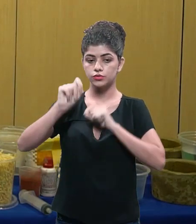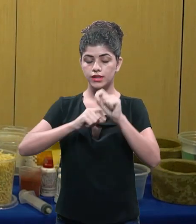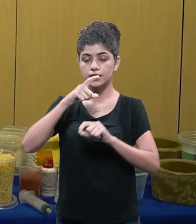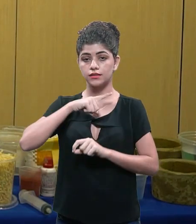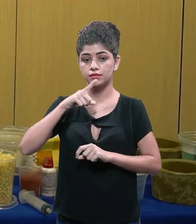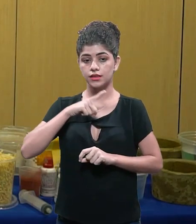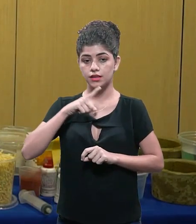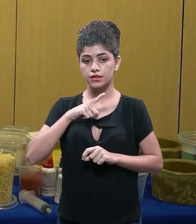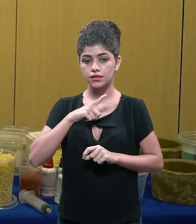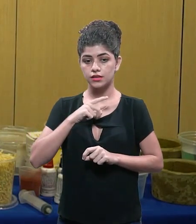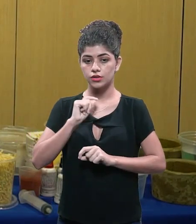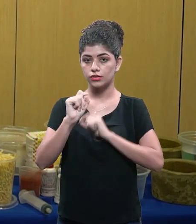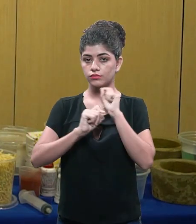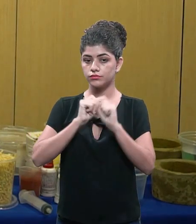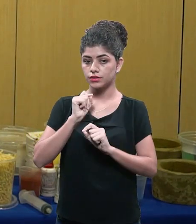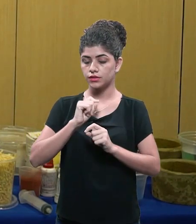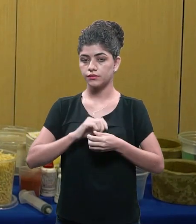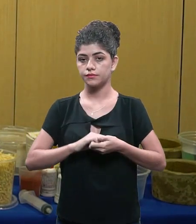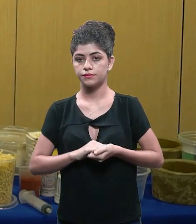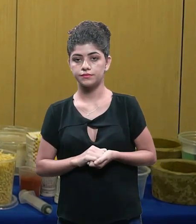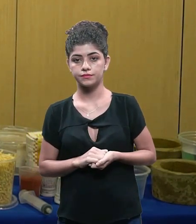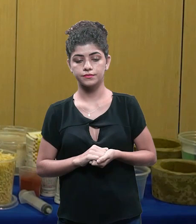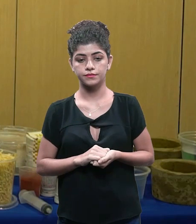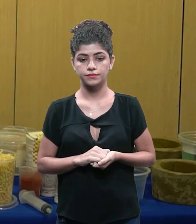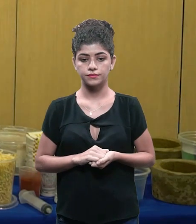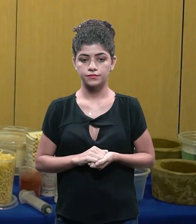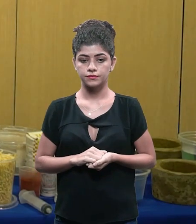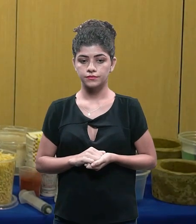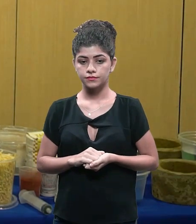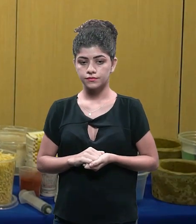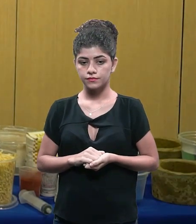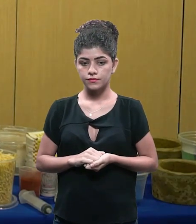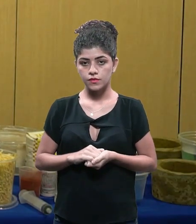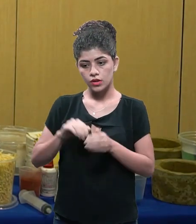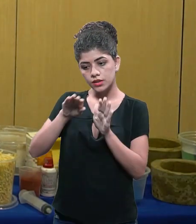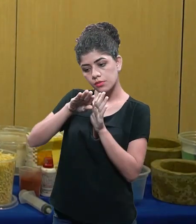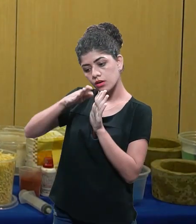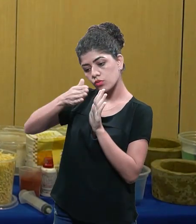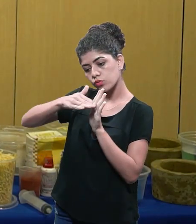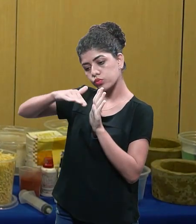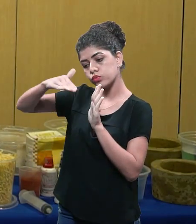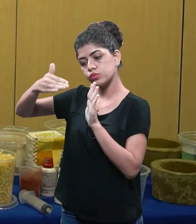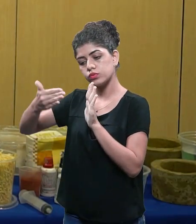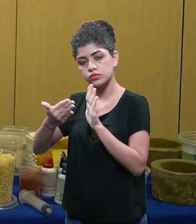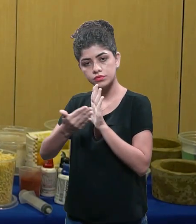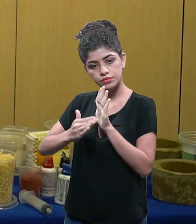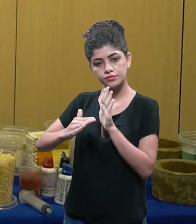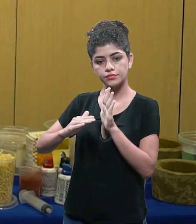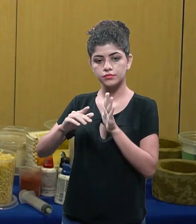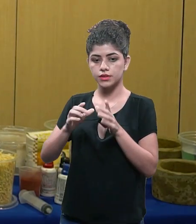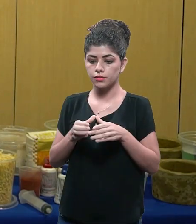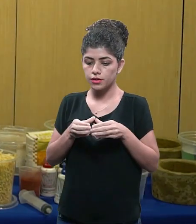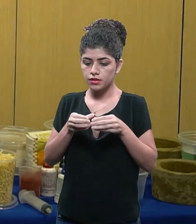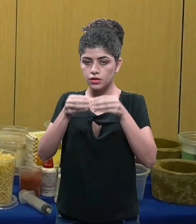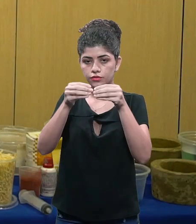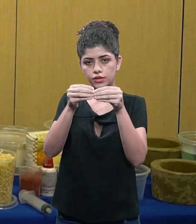que tinha uma dificuldade ele tinha uma leve rebaixo onde eu tinha uma evolução na parte